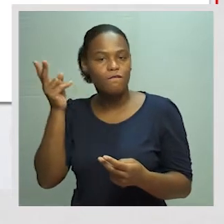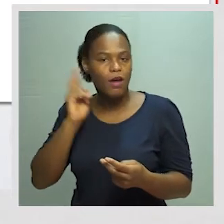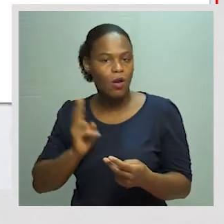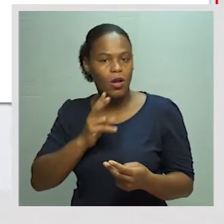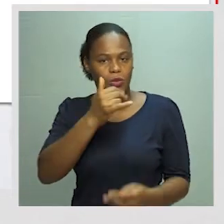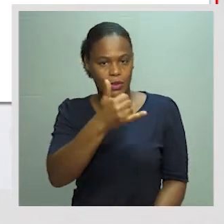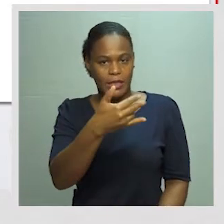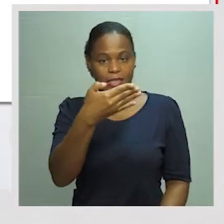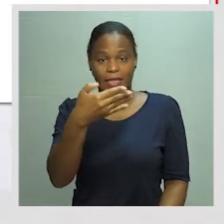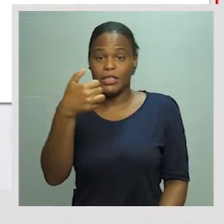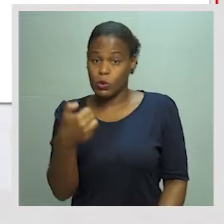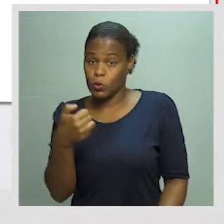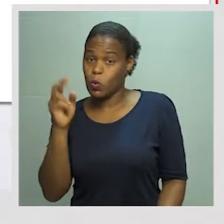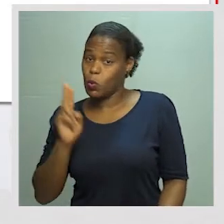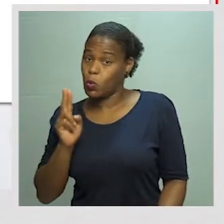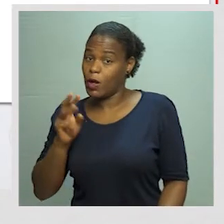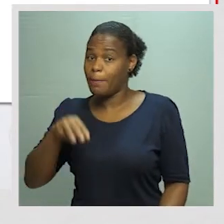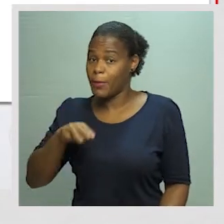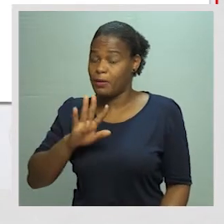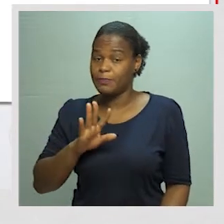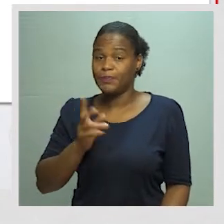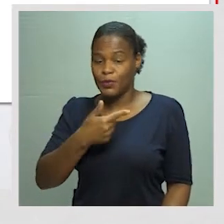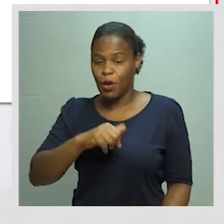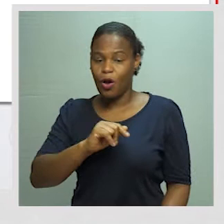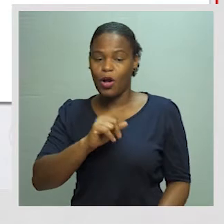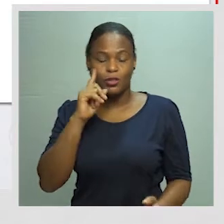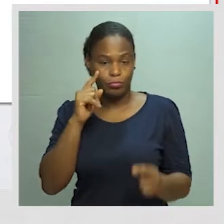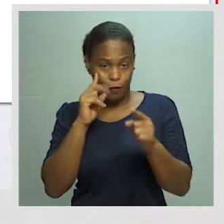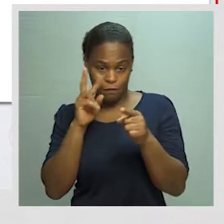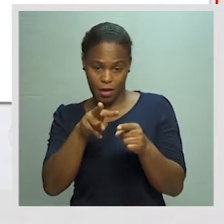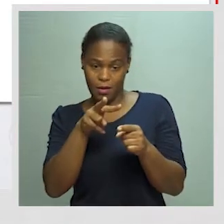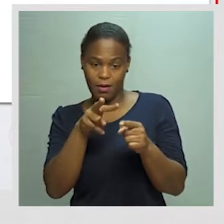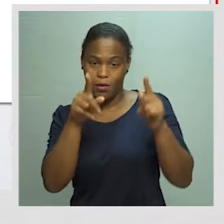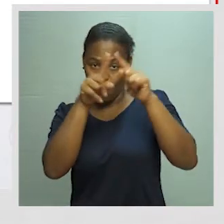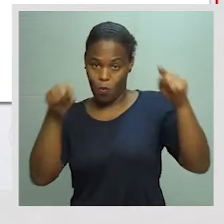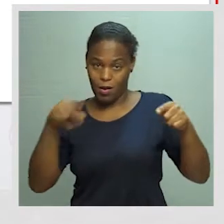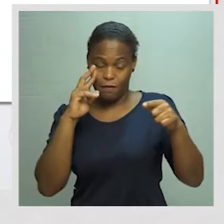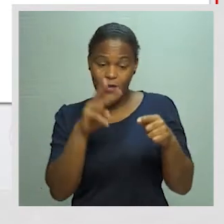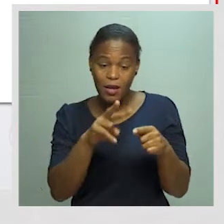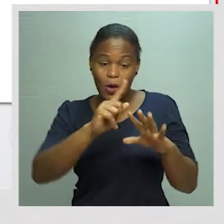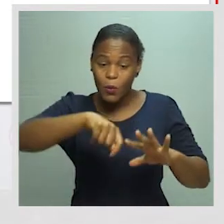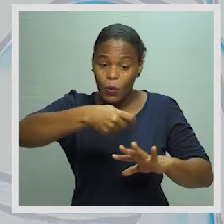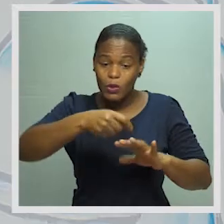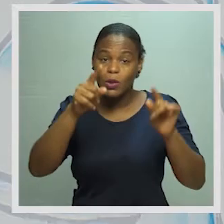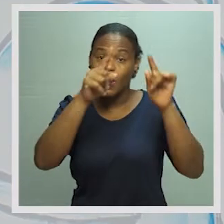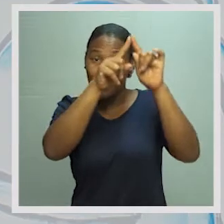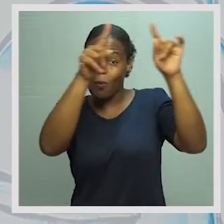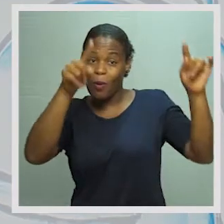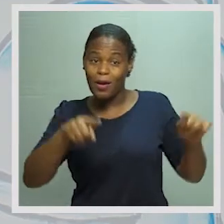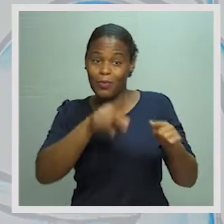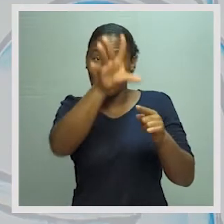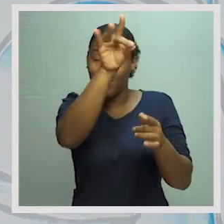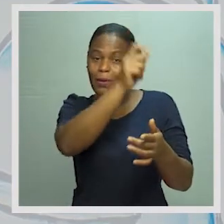275 unidades monetárias. Então, vamos colocar esses recursos no quadro,